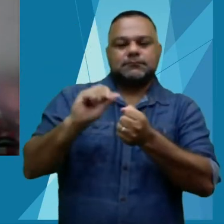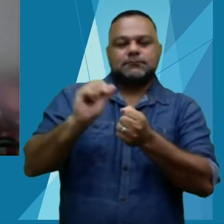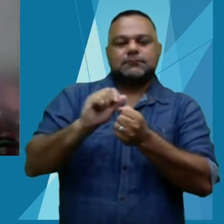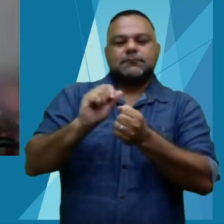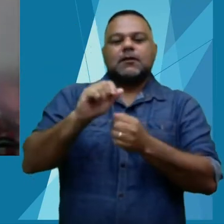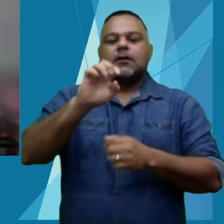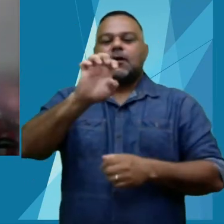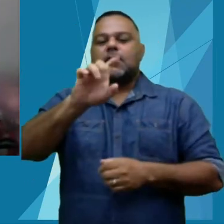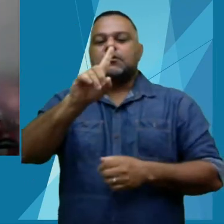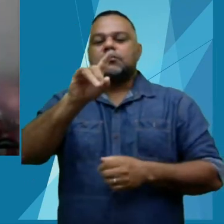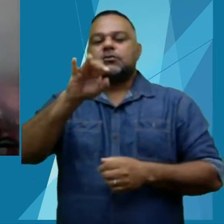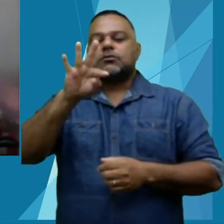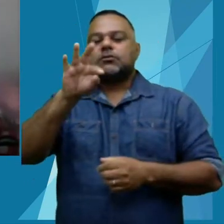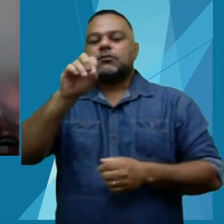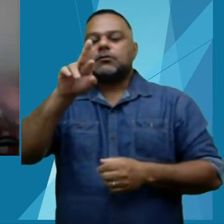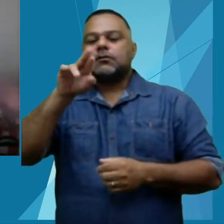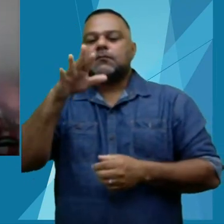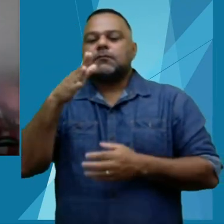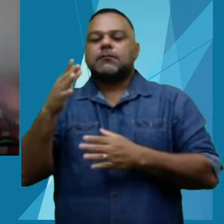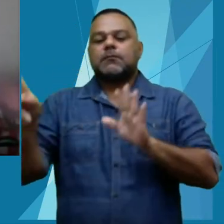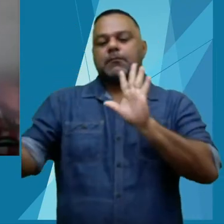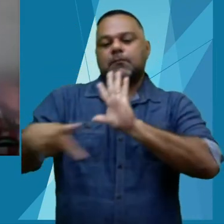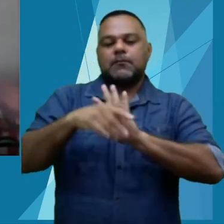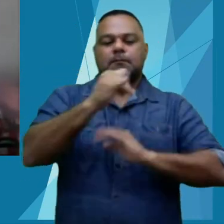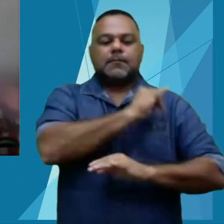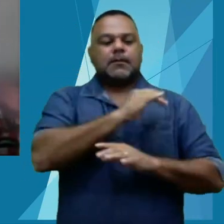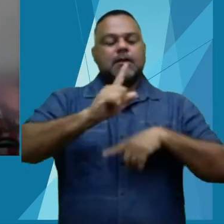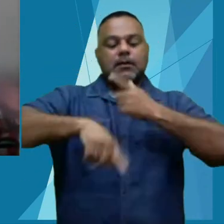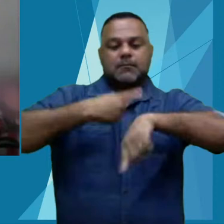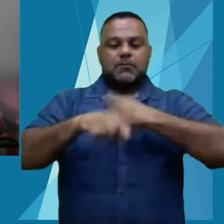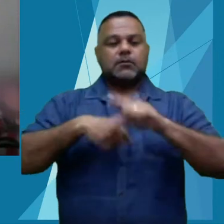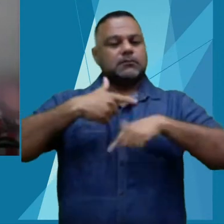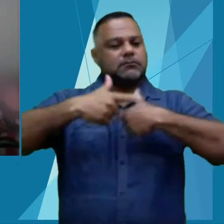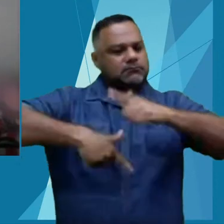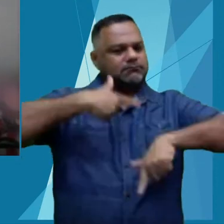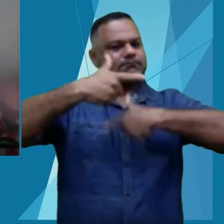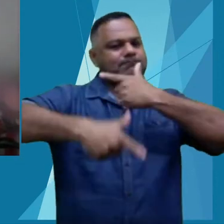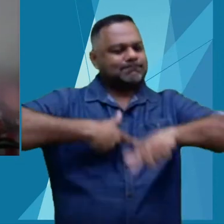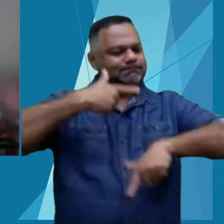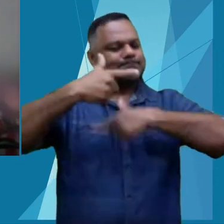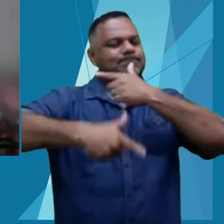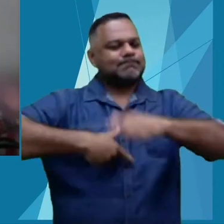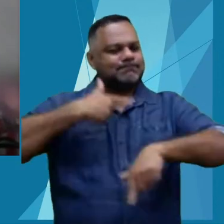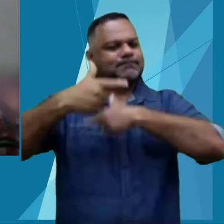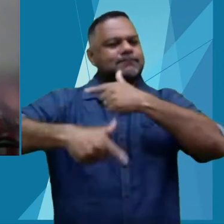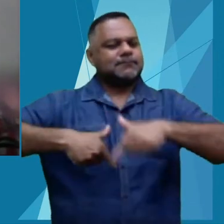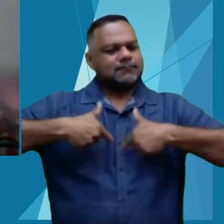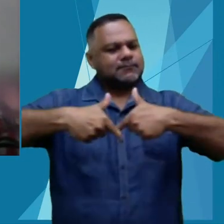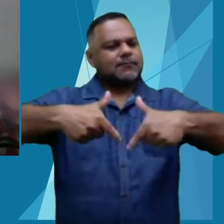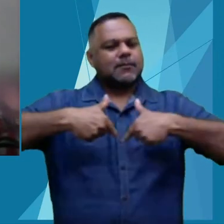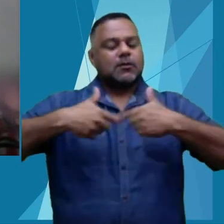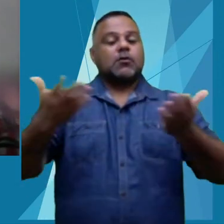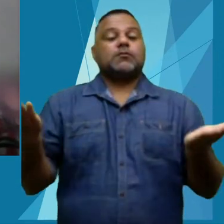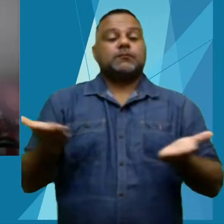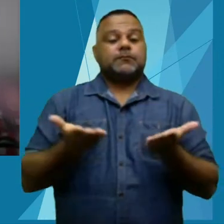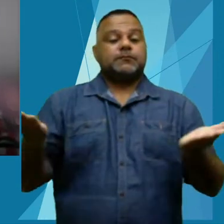editora para o IFAC. E depois de trabalharmos com o objetivo de concretizar esse sonho, hoje,